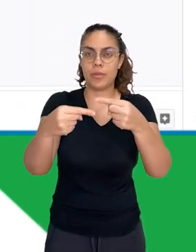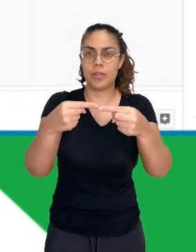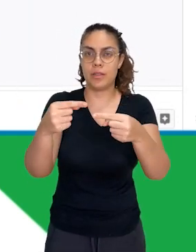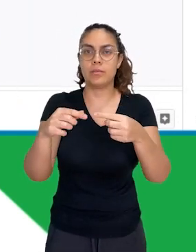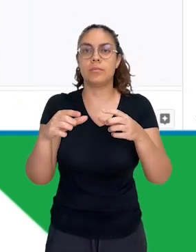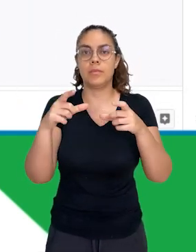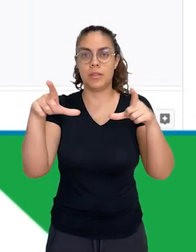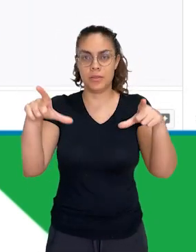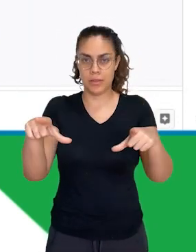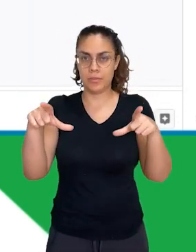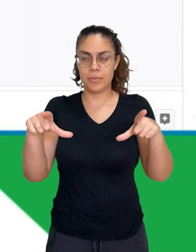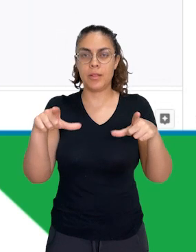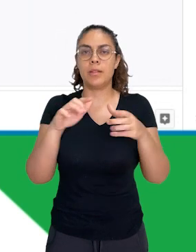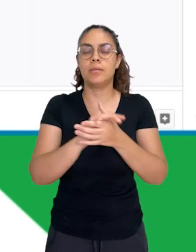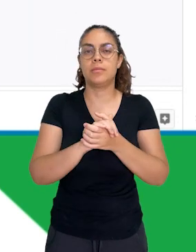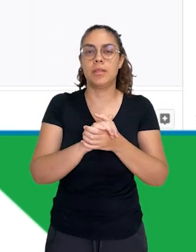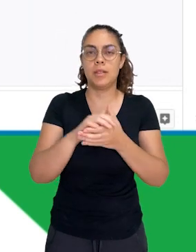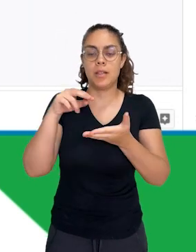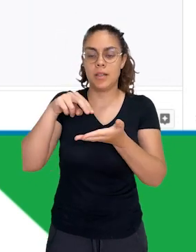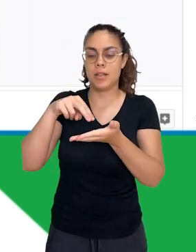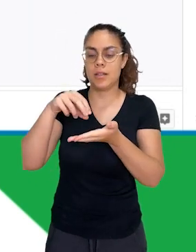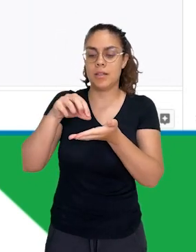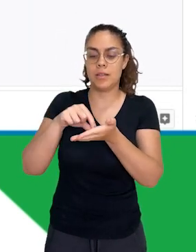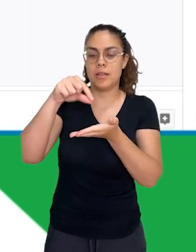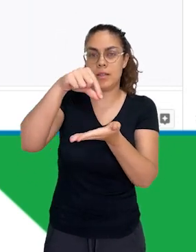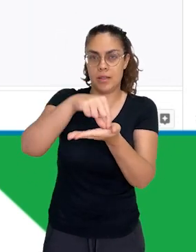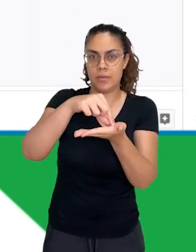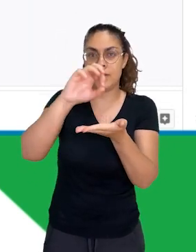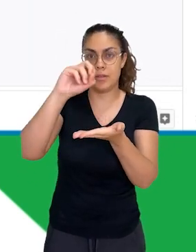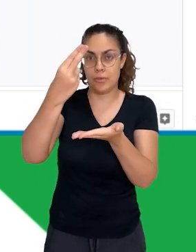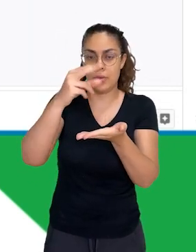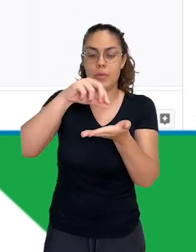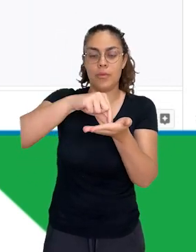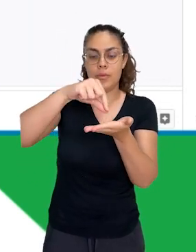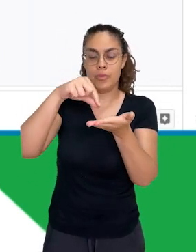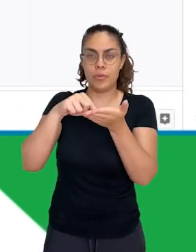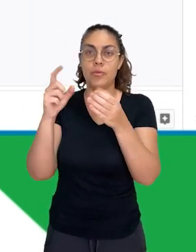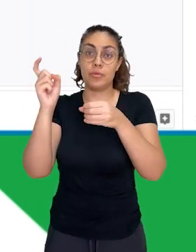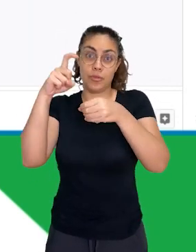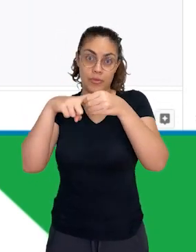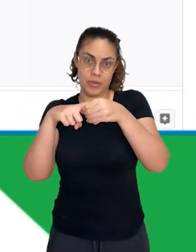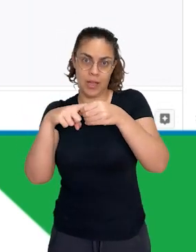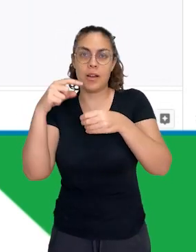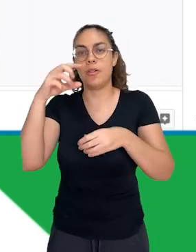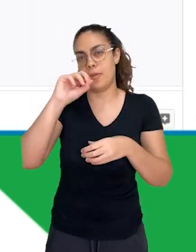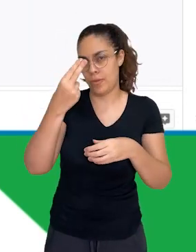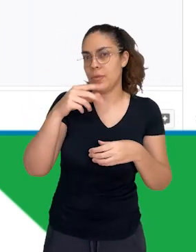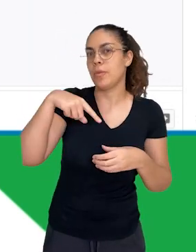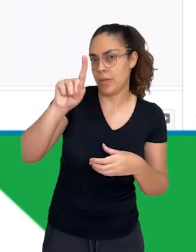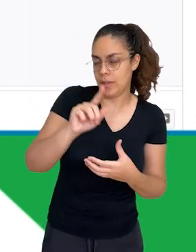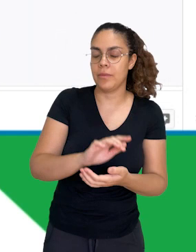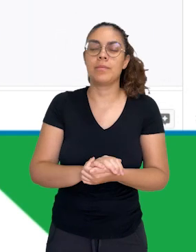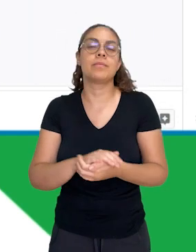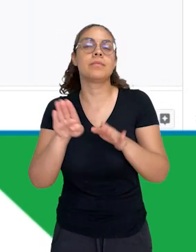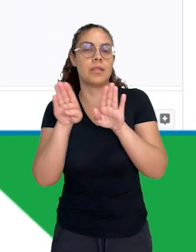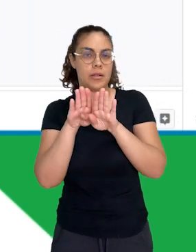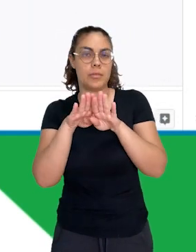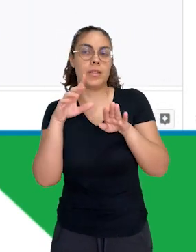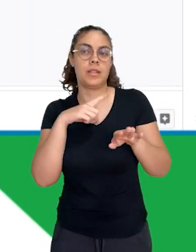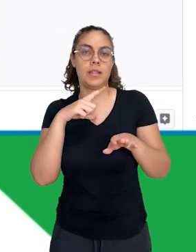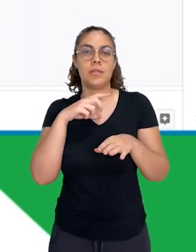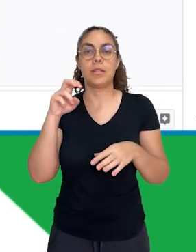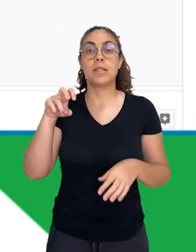tabuleiro para você, para as equipes avançarem ou regredirem conforme os elementos que compõem esse tabuleiro. Nós temos